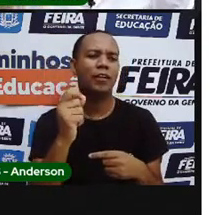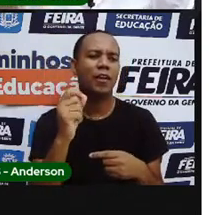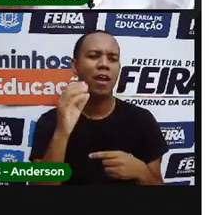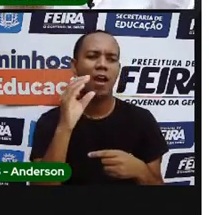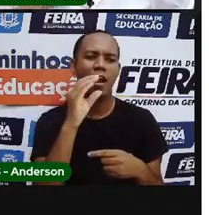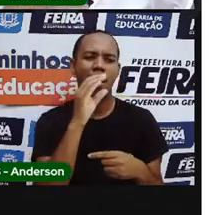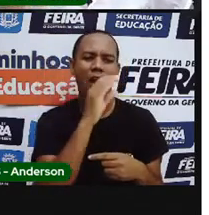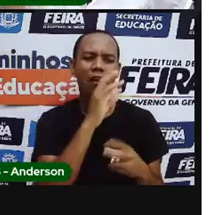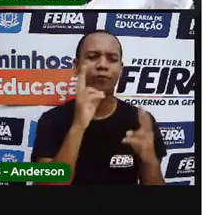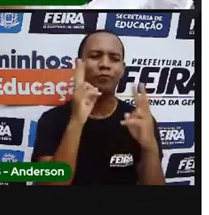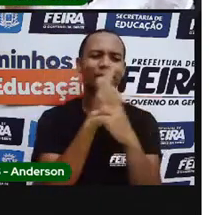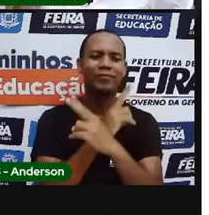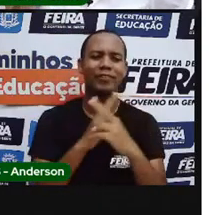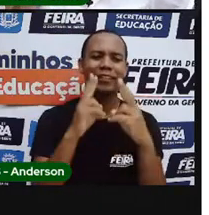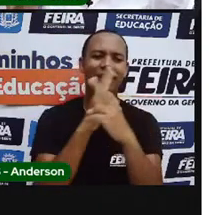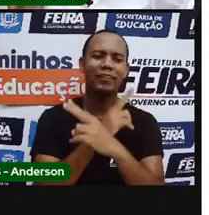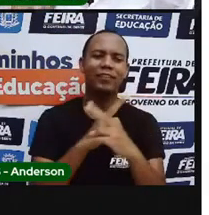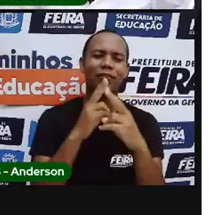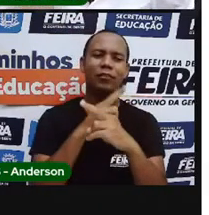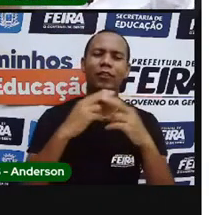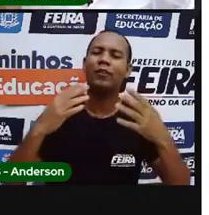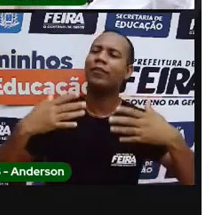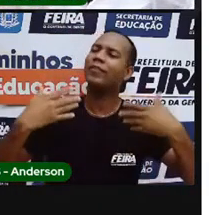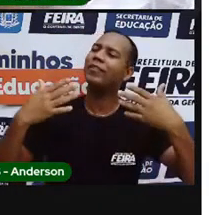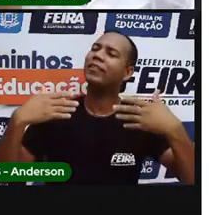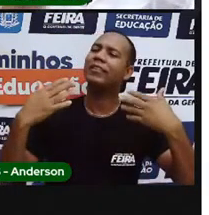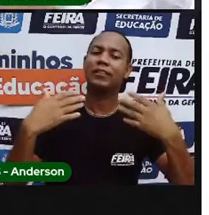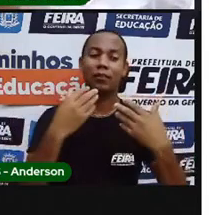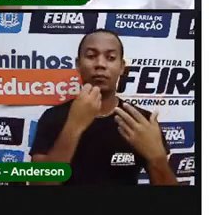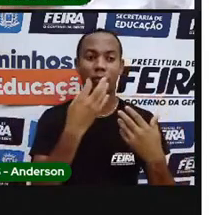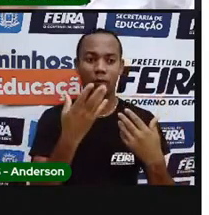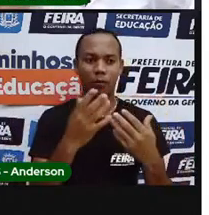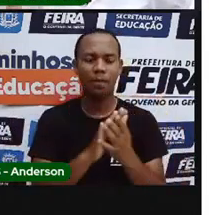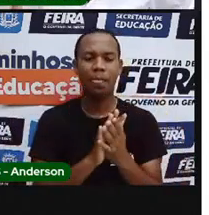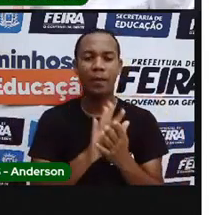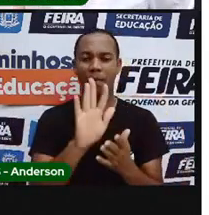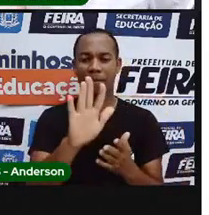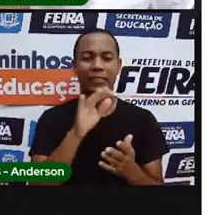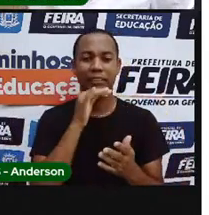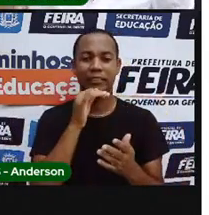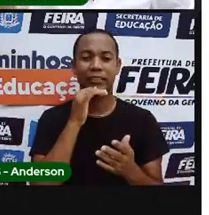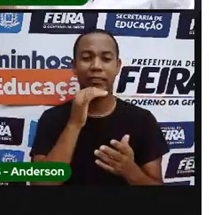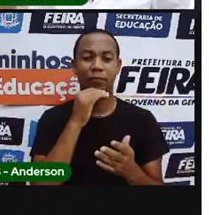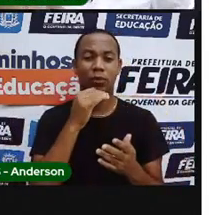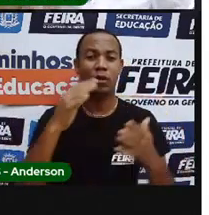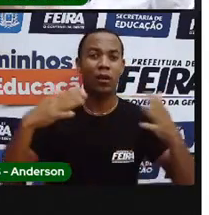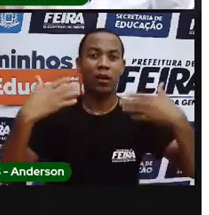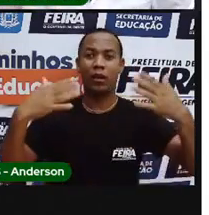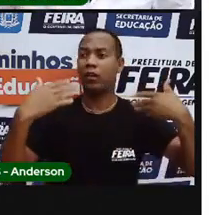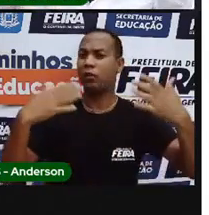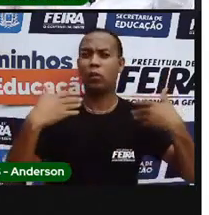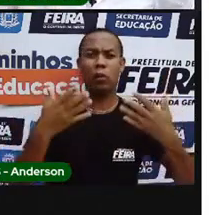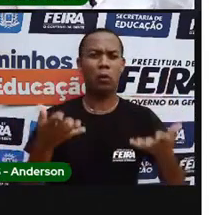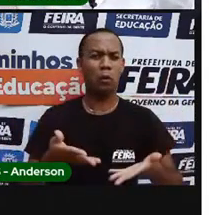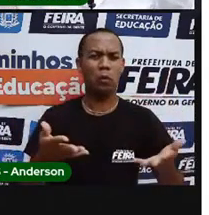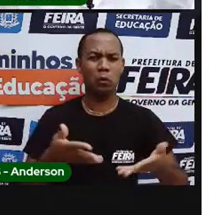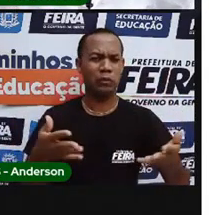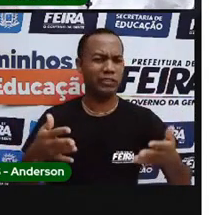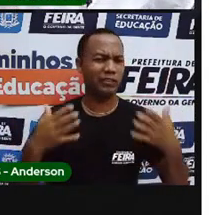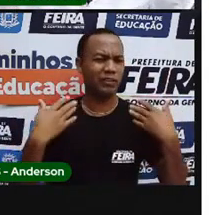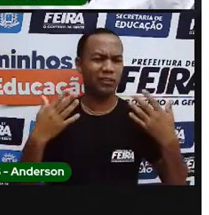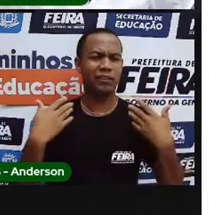quando o planeta não acesa. Mas quando chega lá no verão, a gente não fica, meu Deus, como o dia está quente, olha que sai no jornal. O dia é